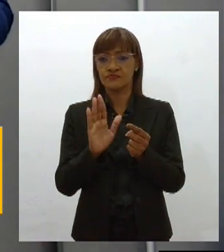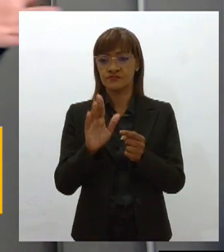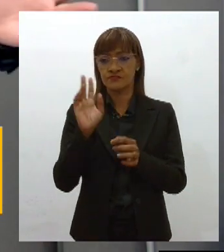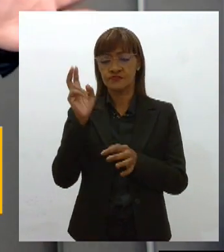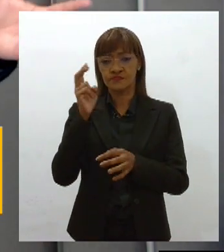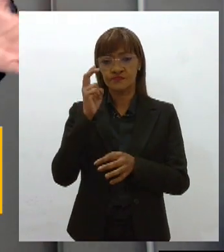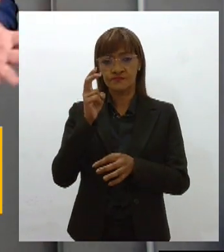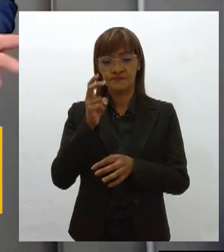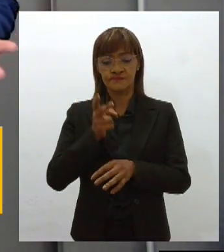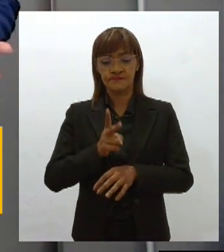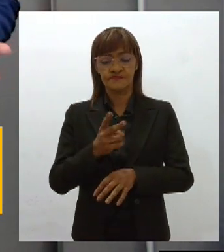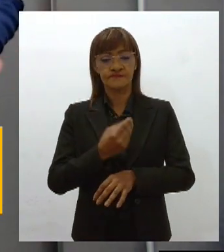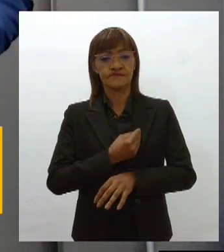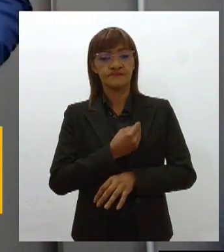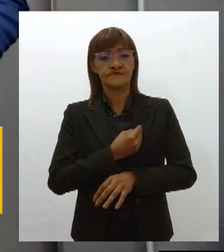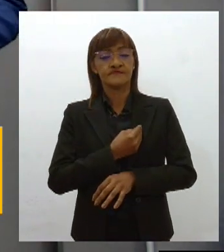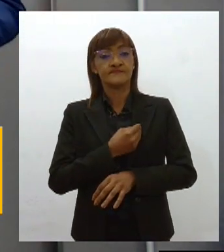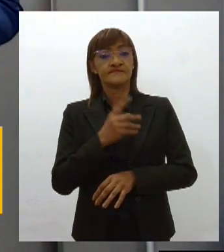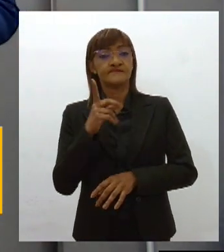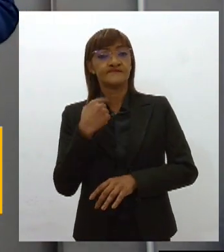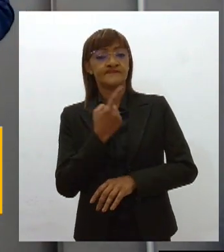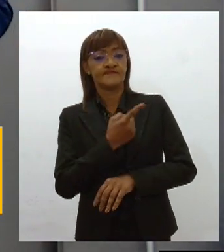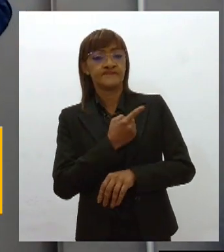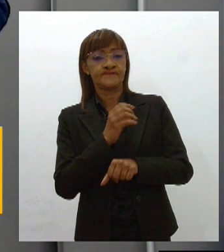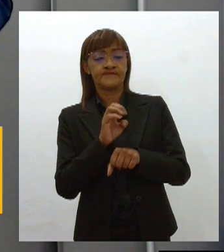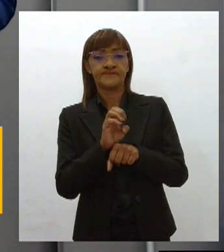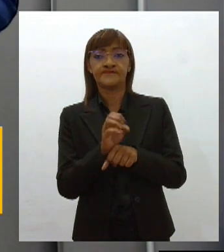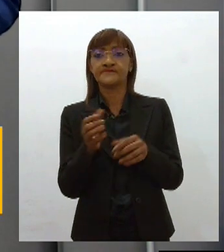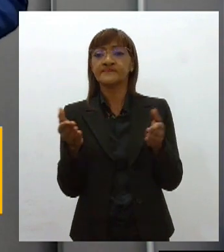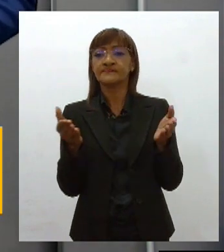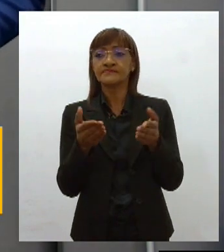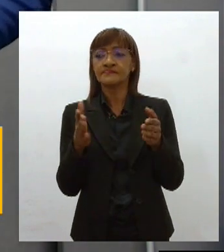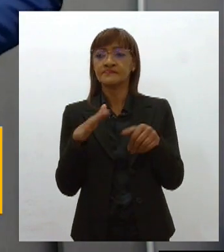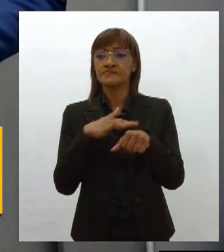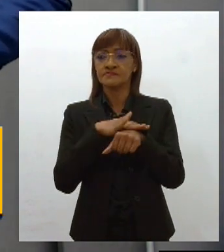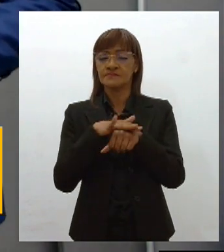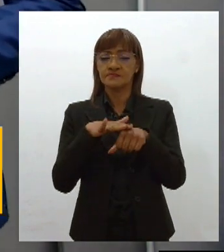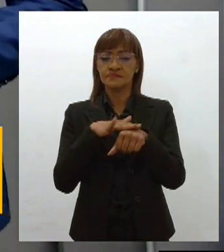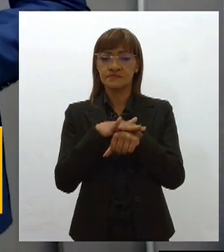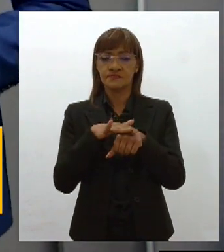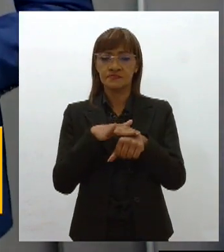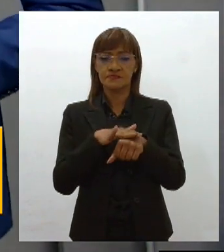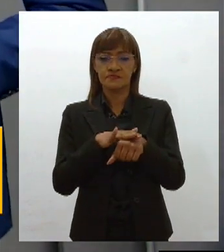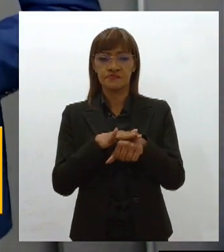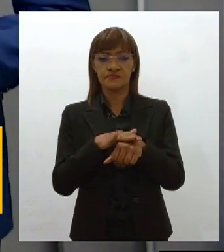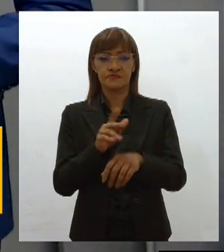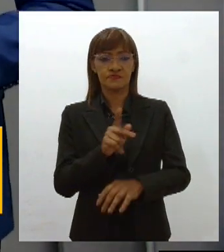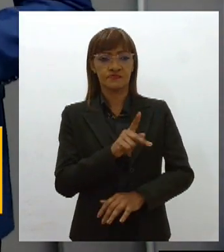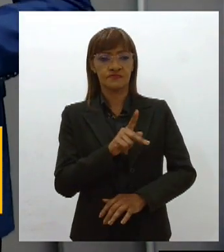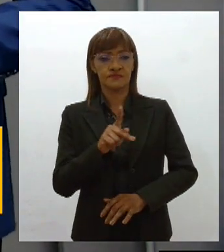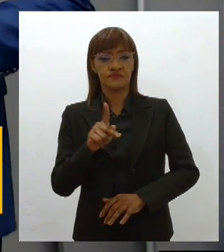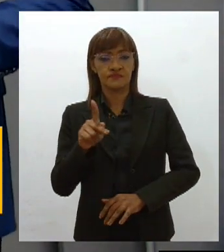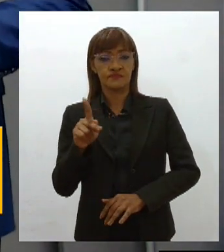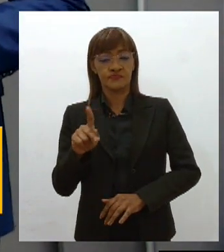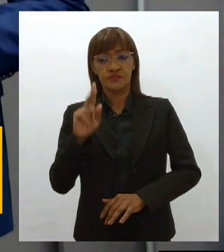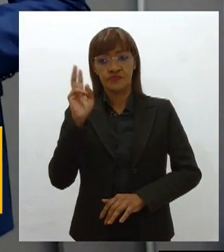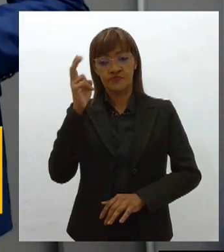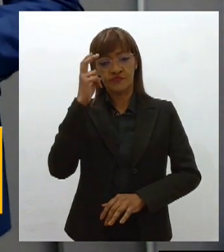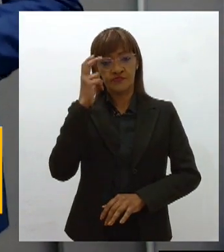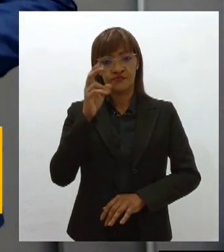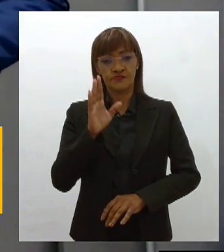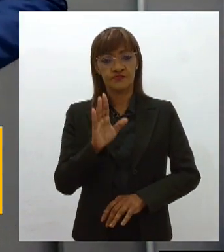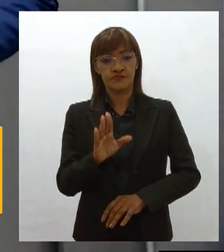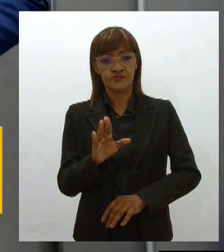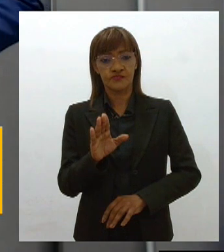as tradições do nosso Estado. E é sobre esse assunto que eu converso a partir de agora com a presidente da Fundação de Cultura e Arte, a Peripê de Sergipe,